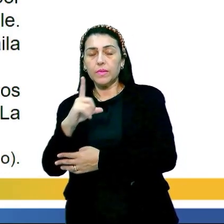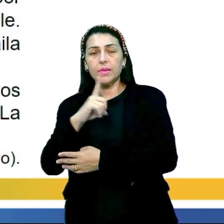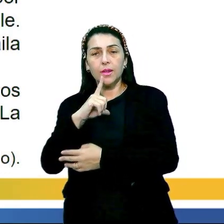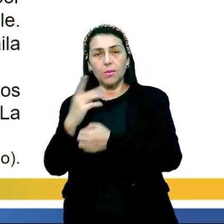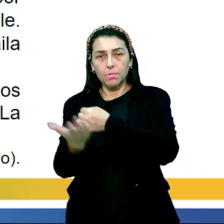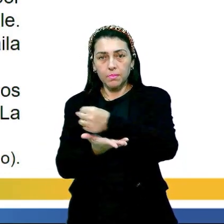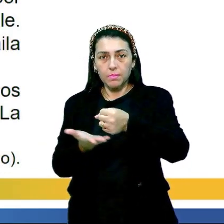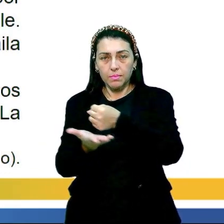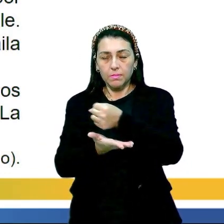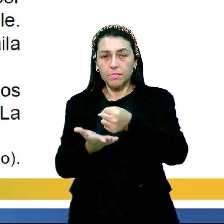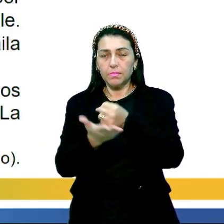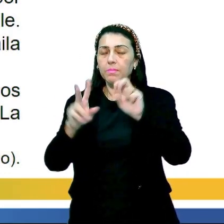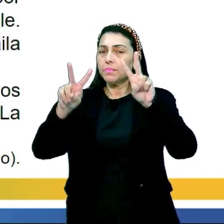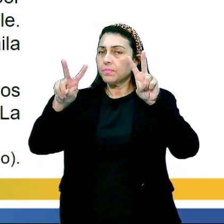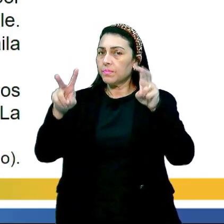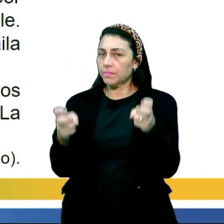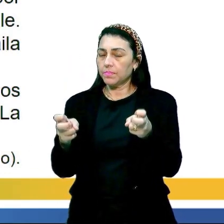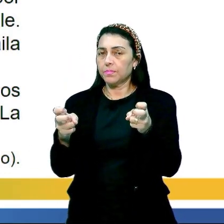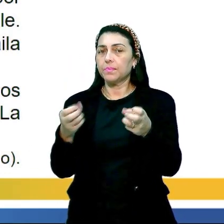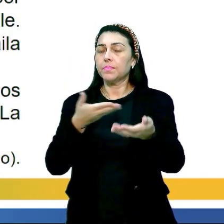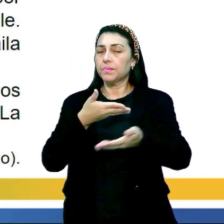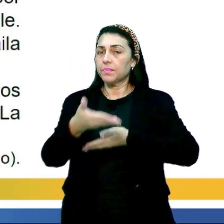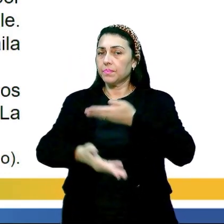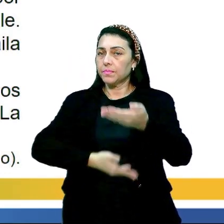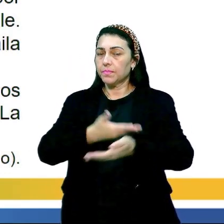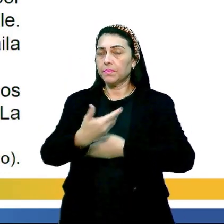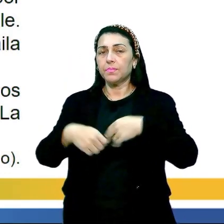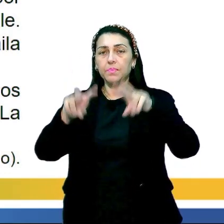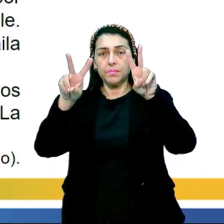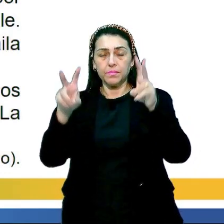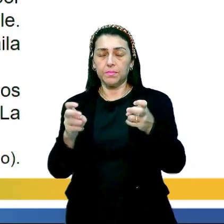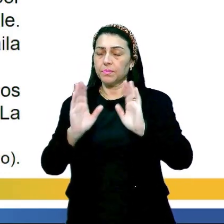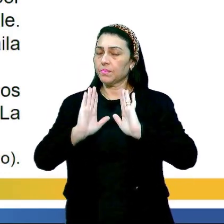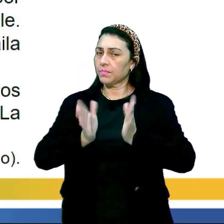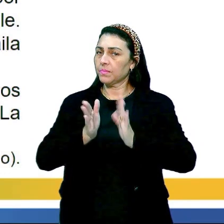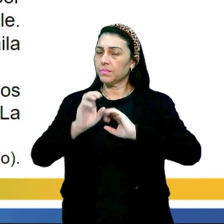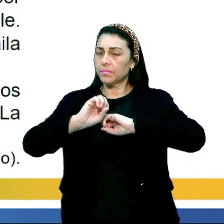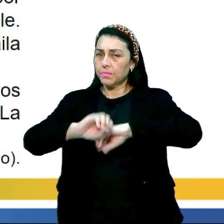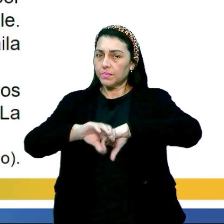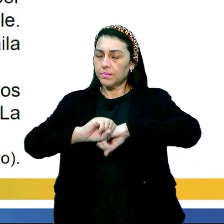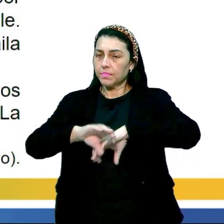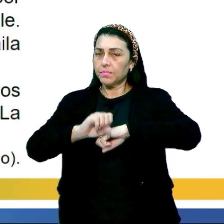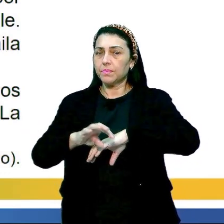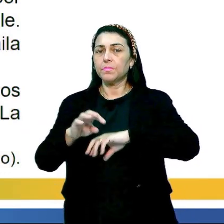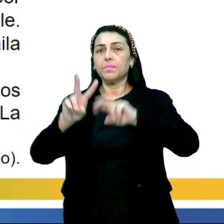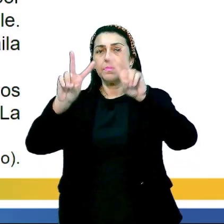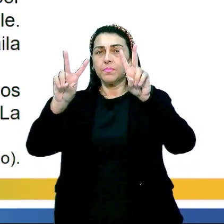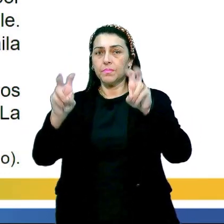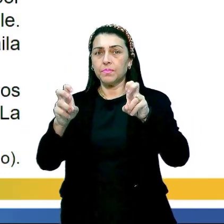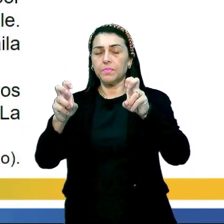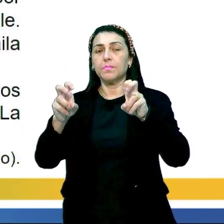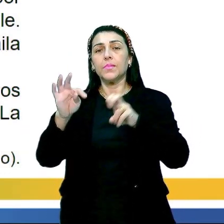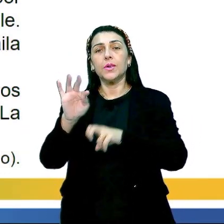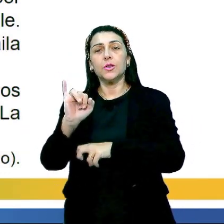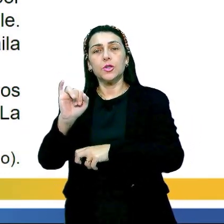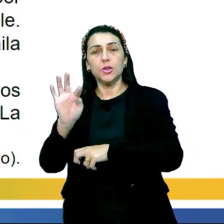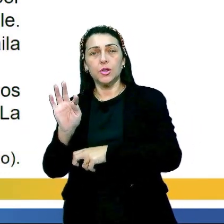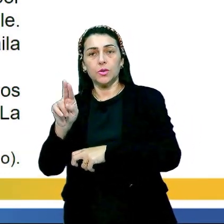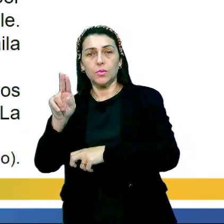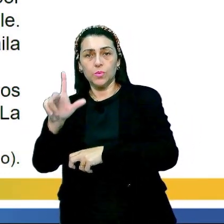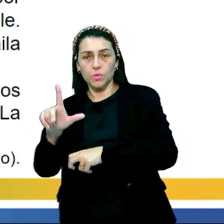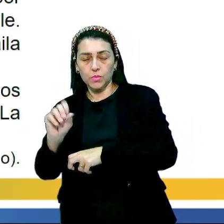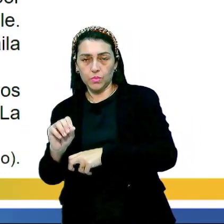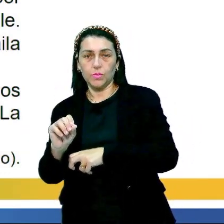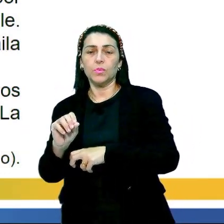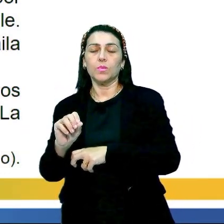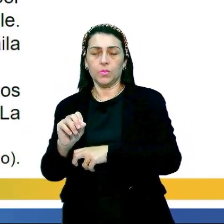como base, né? Que o título, ele tem relação com o tema. Isso a gente já trabalhou, essa relação entre tema e título. Então, como eles